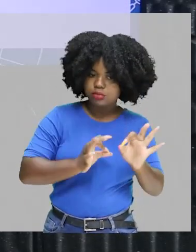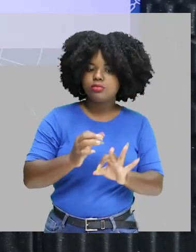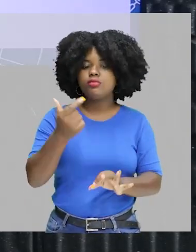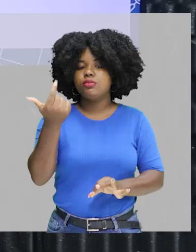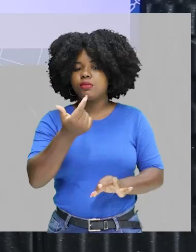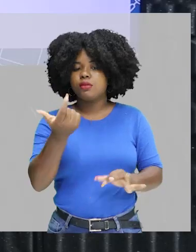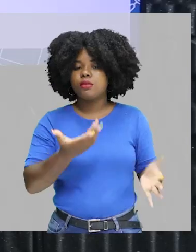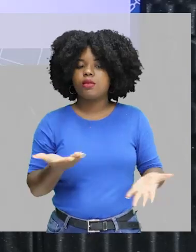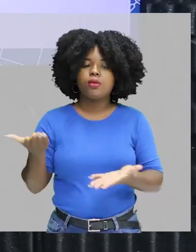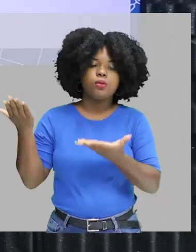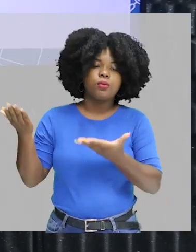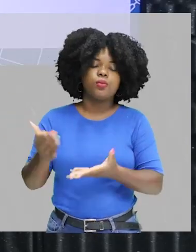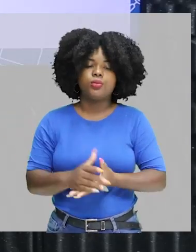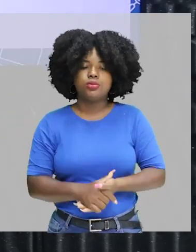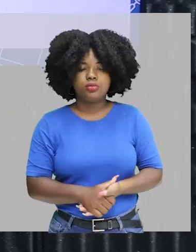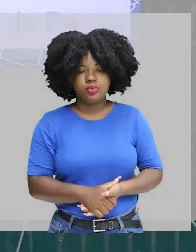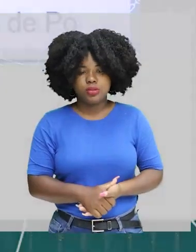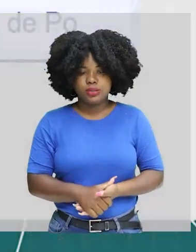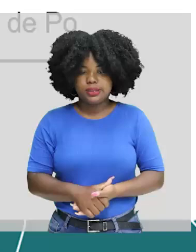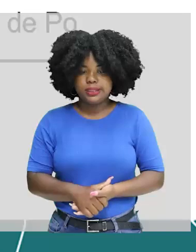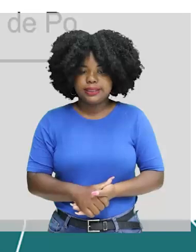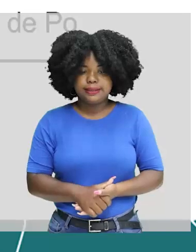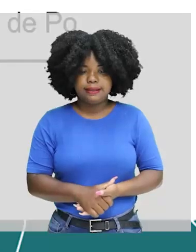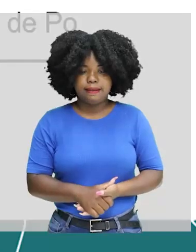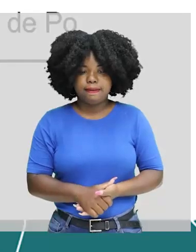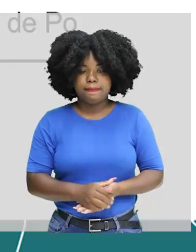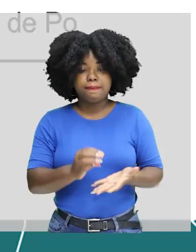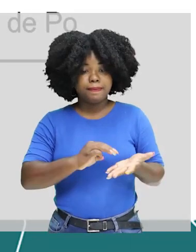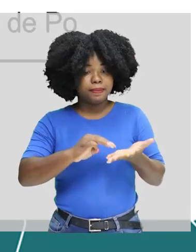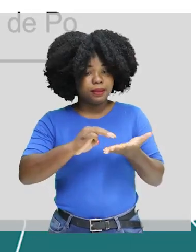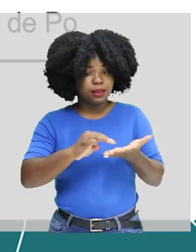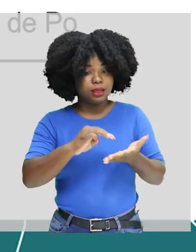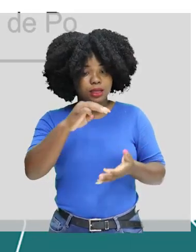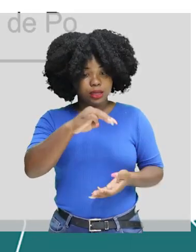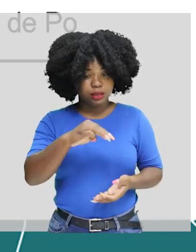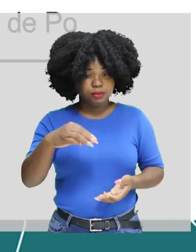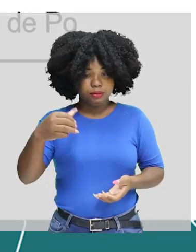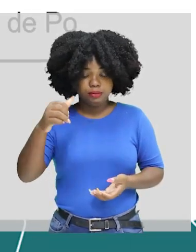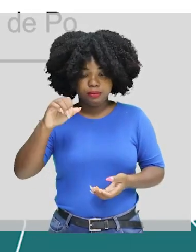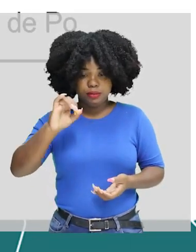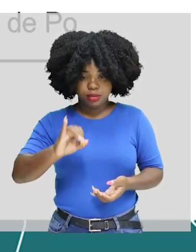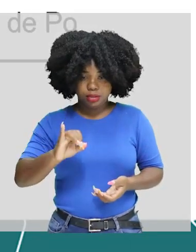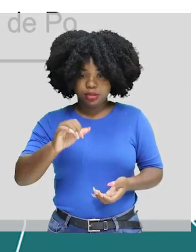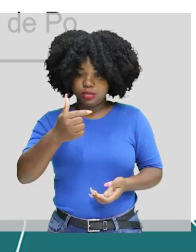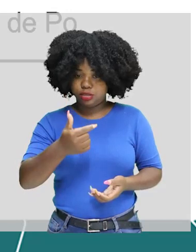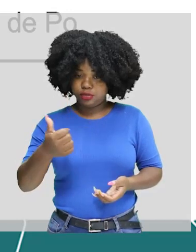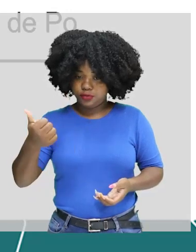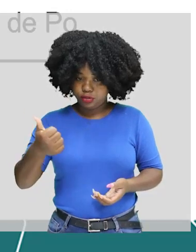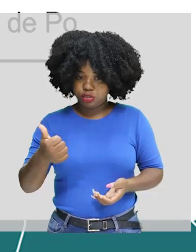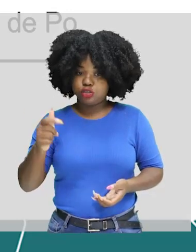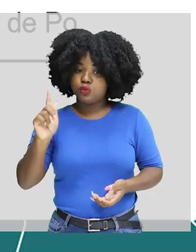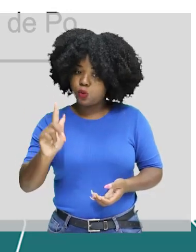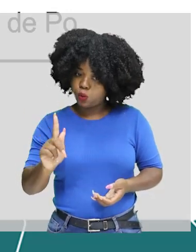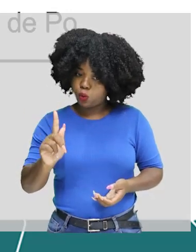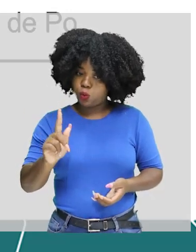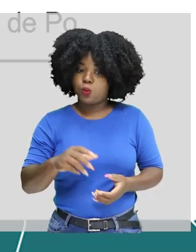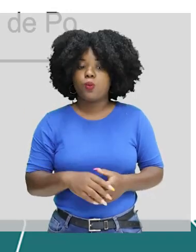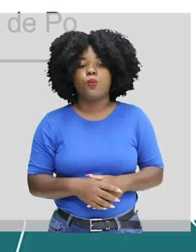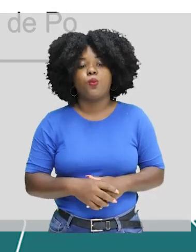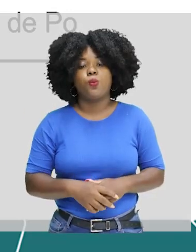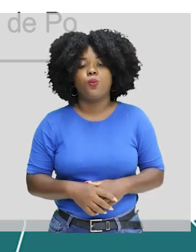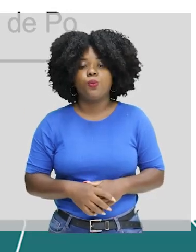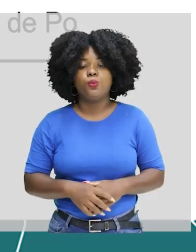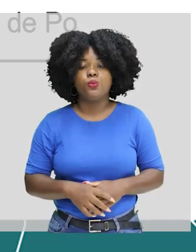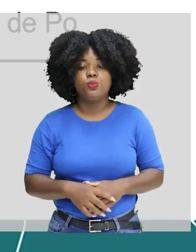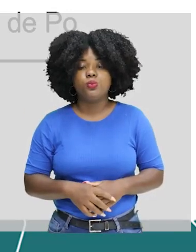resolução, turminha. Olha só. A massa inicial é de 21 gramas, a massa inicial do polônio, 21